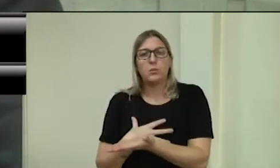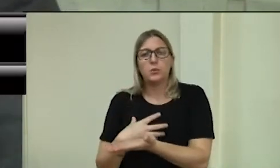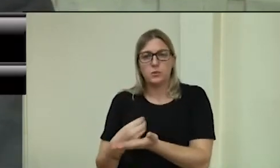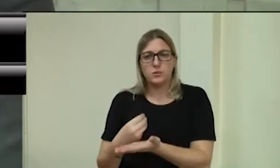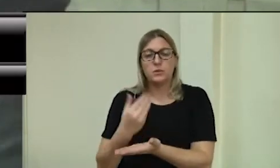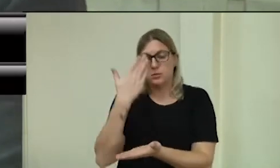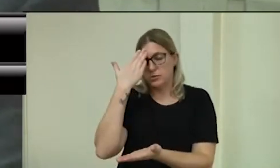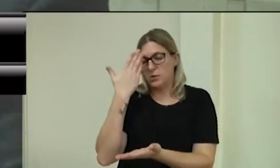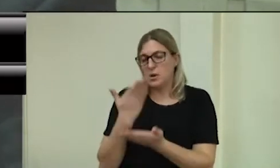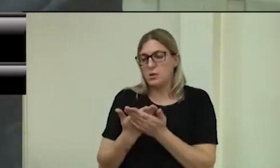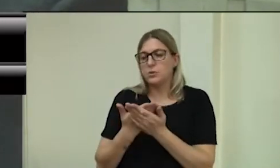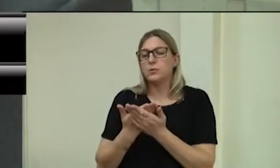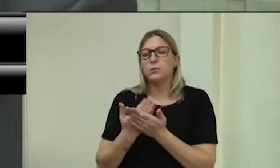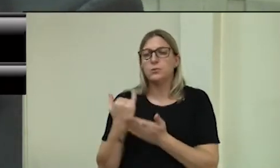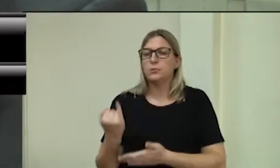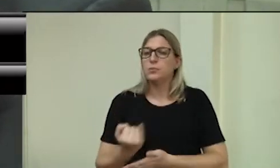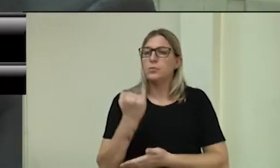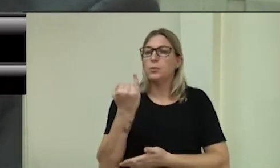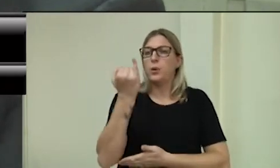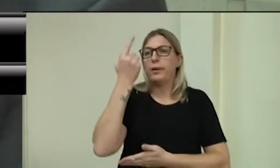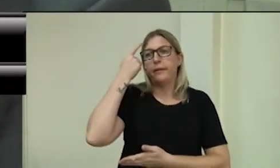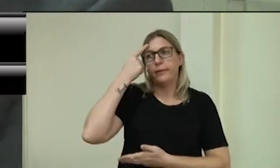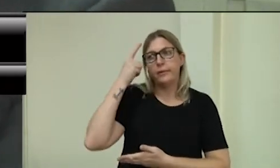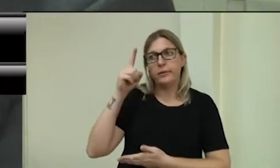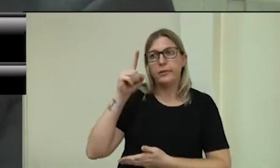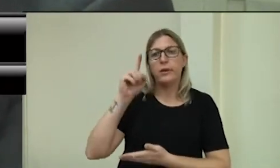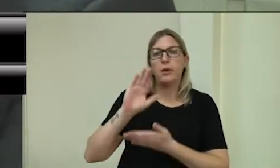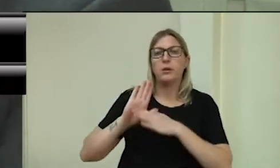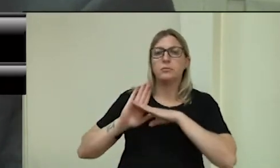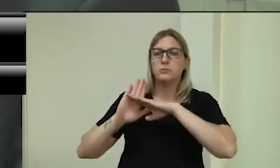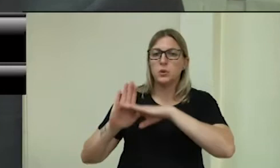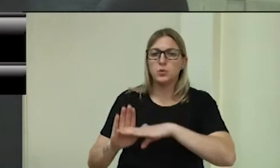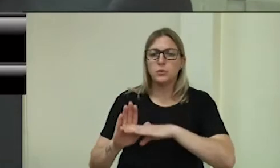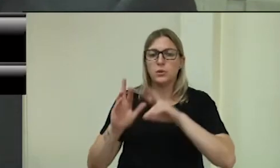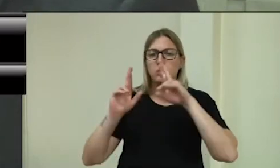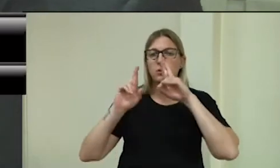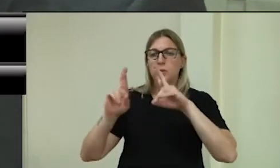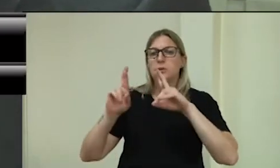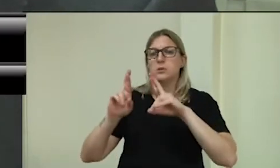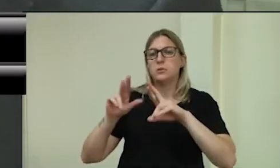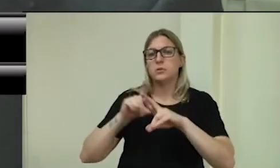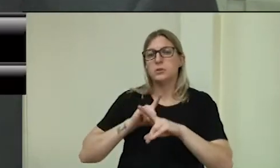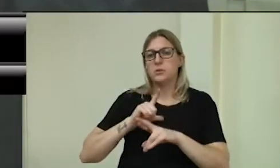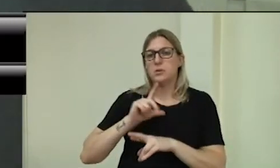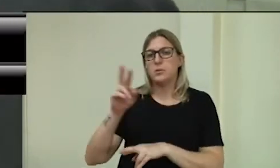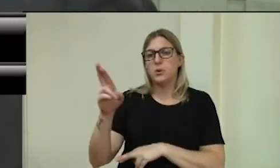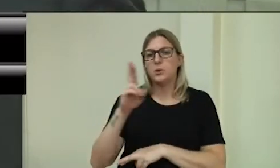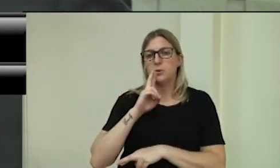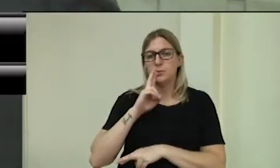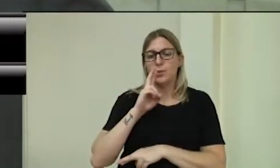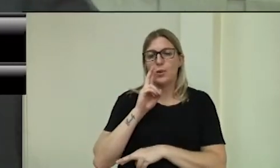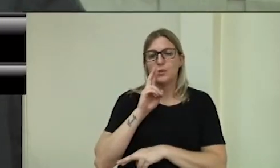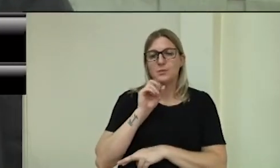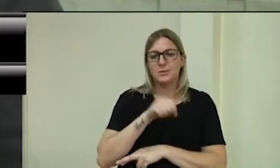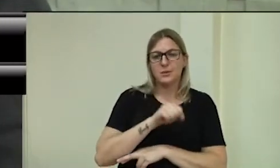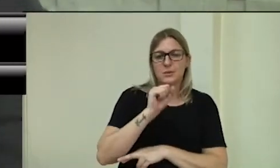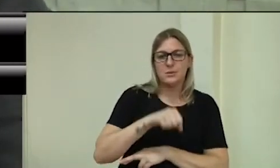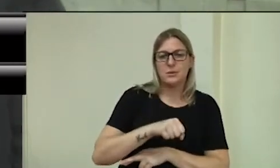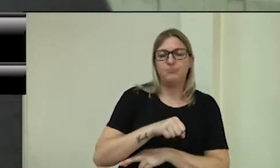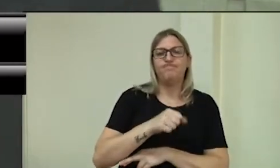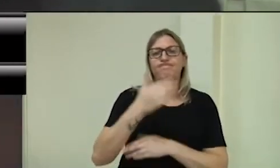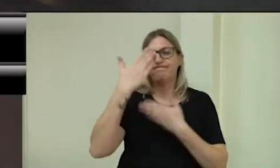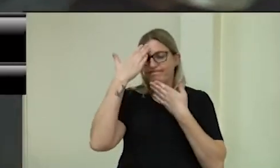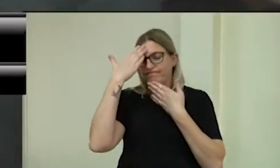iniciativa, parabenizo o vereador por essa iniciativa e esperamos um retorno positivo, senhora presidente. Tá bom? Era isso, muito